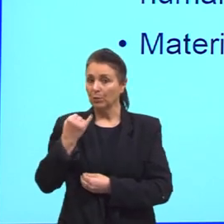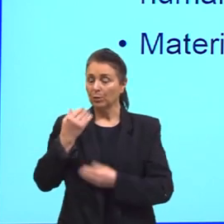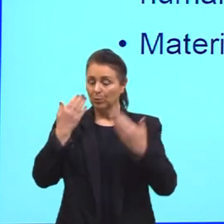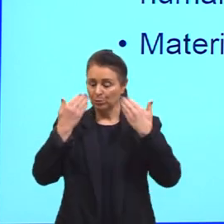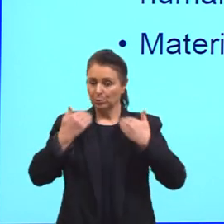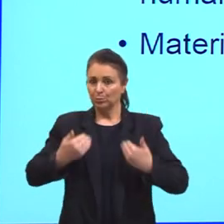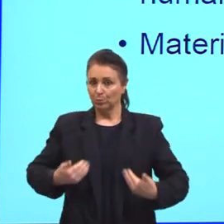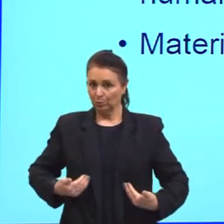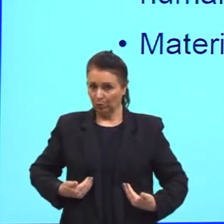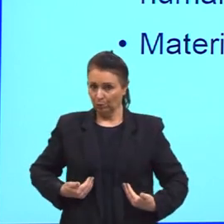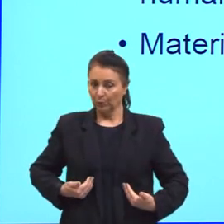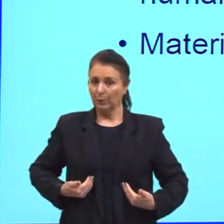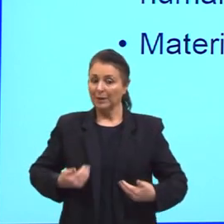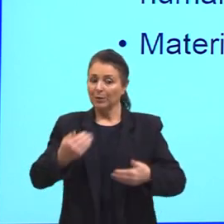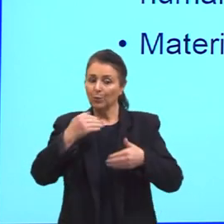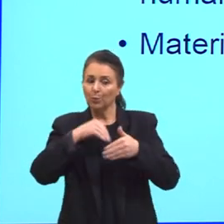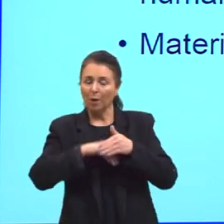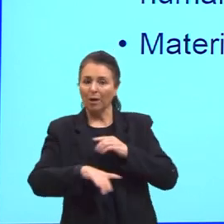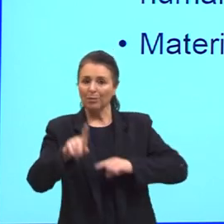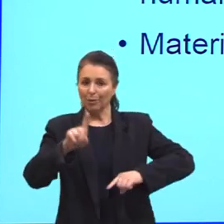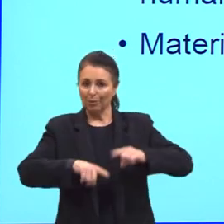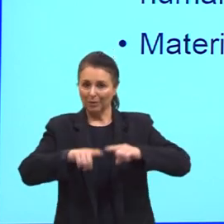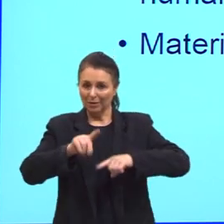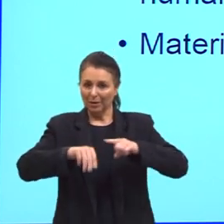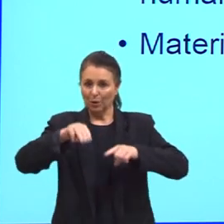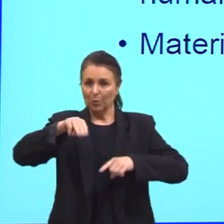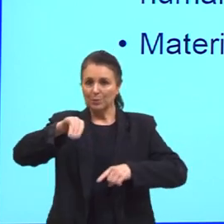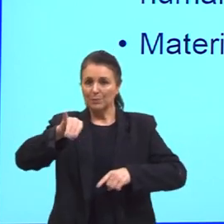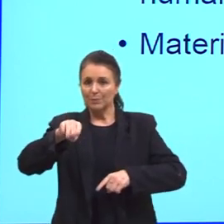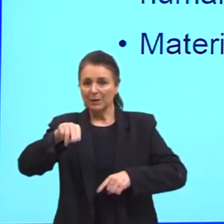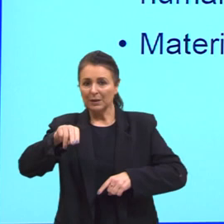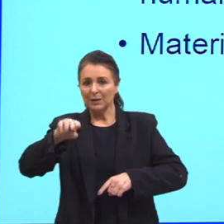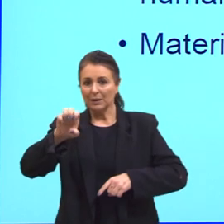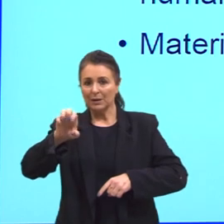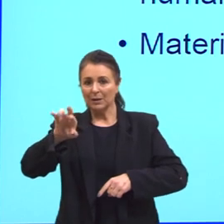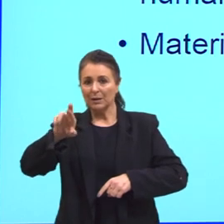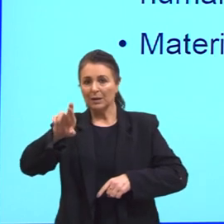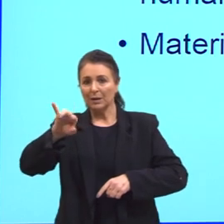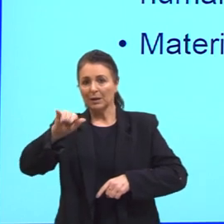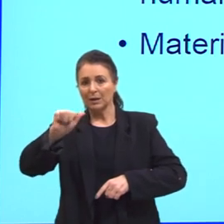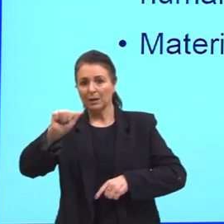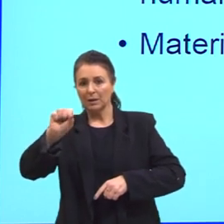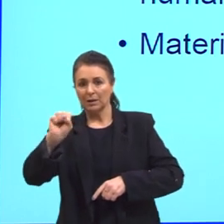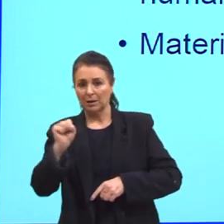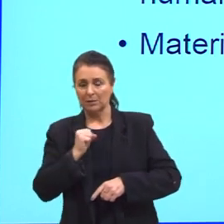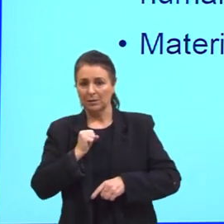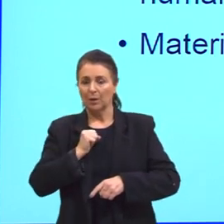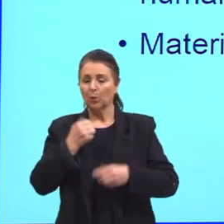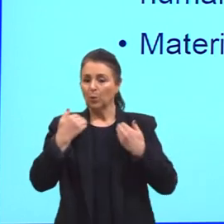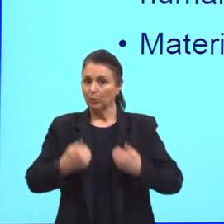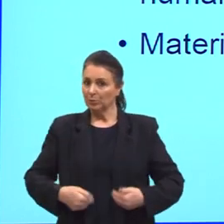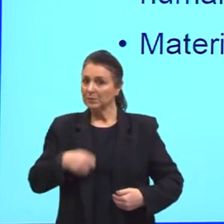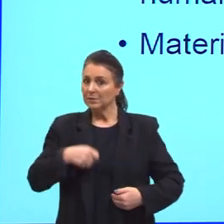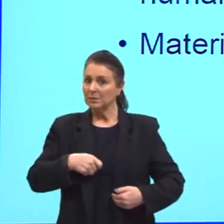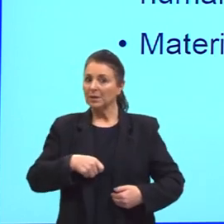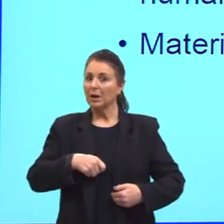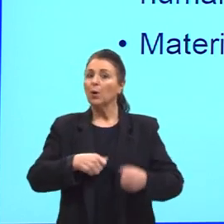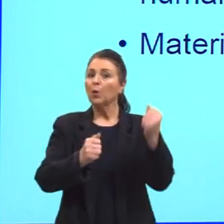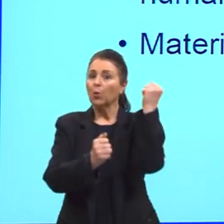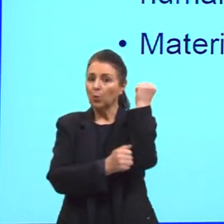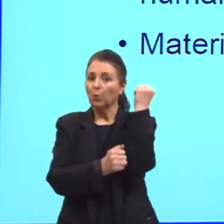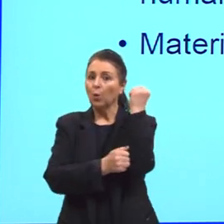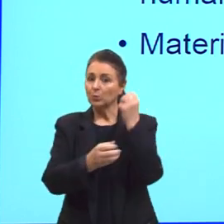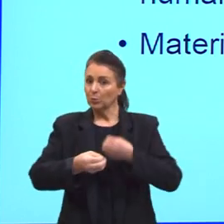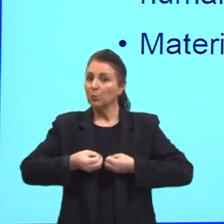material, os minerais. O corpo precisou, vai lá no osso e retira o mineral. Então, o osso vai estar